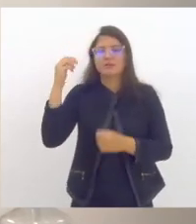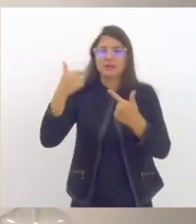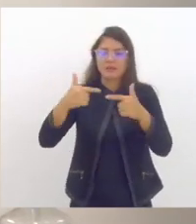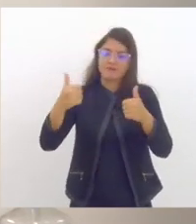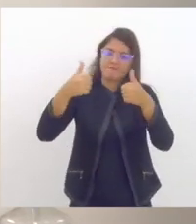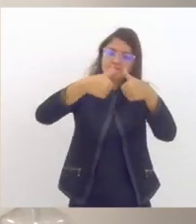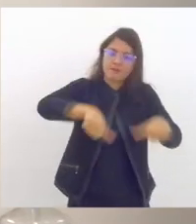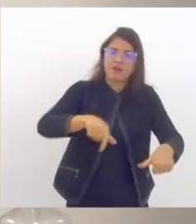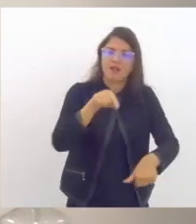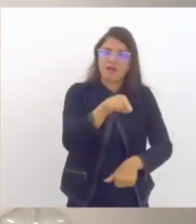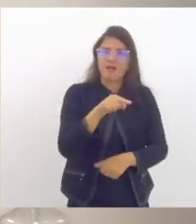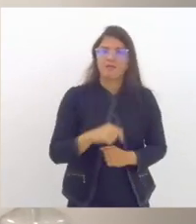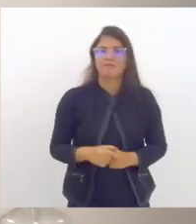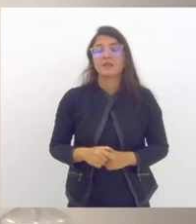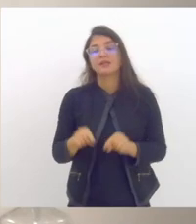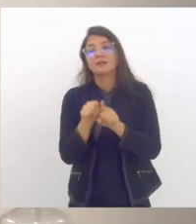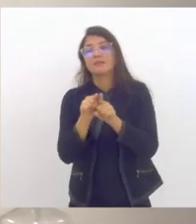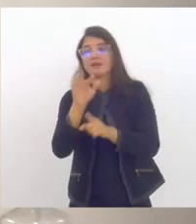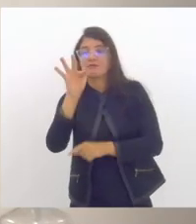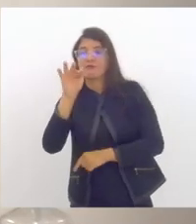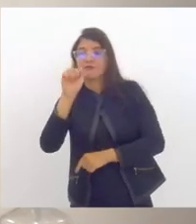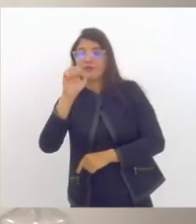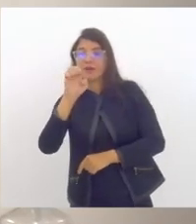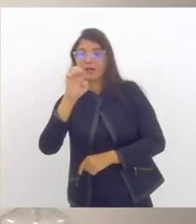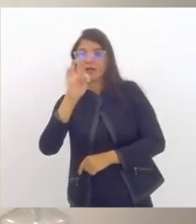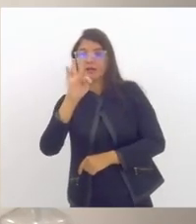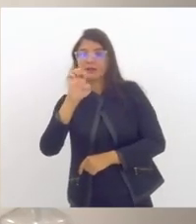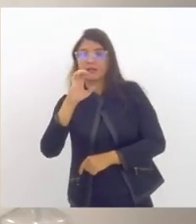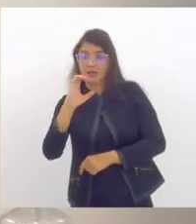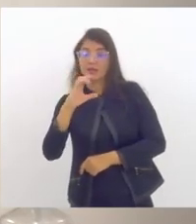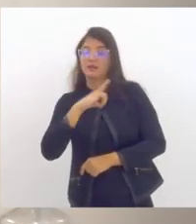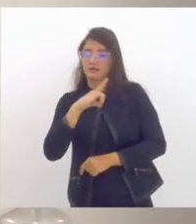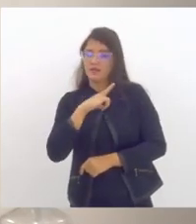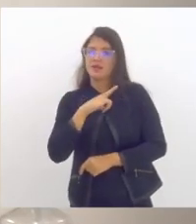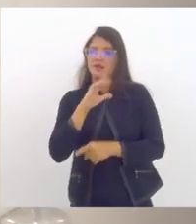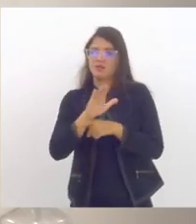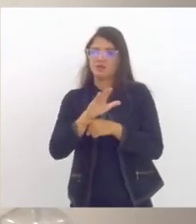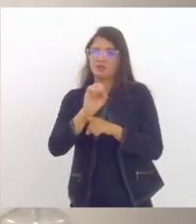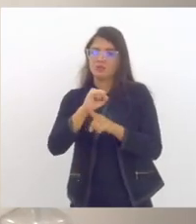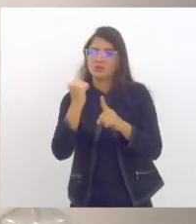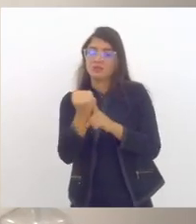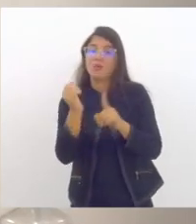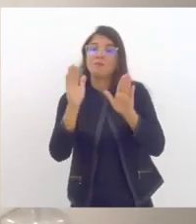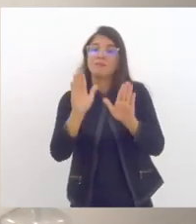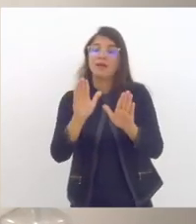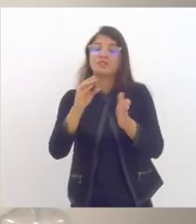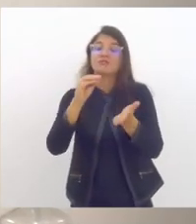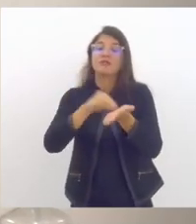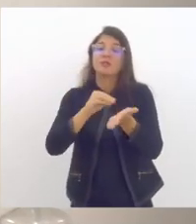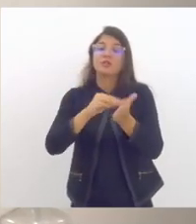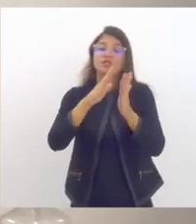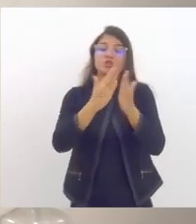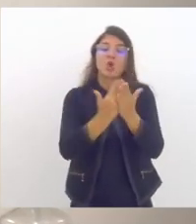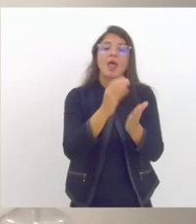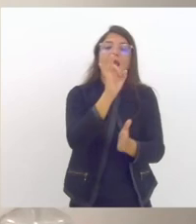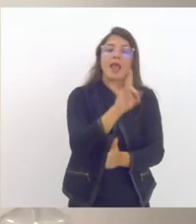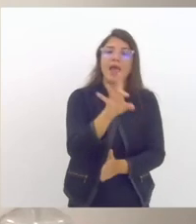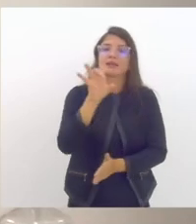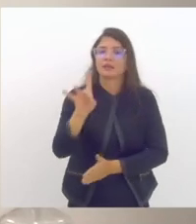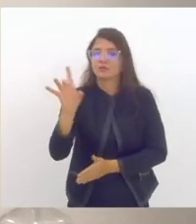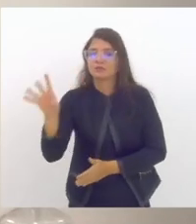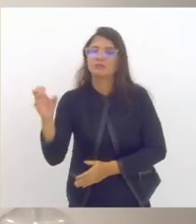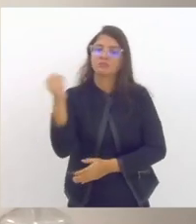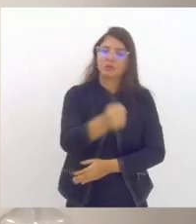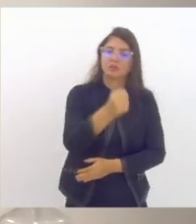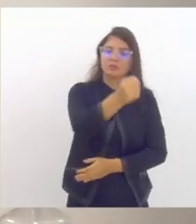da Faietec a gente nesse momento tem assistente social na rede mas não tem nas escolas e só tem um profissional de